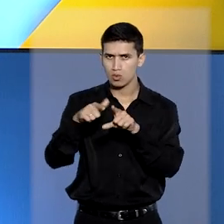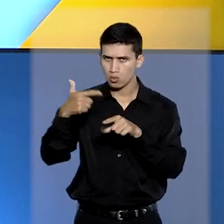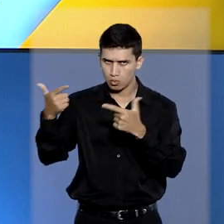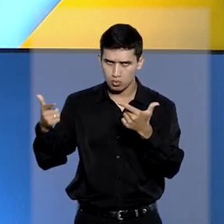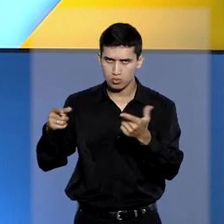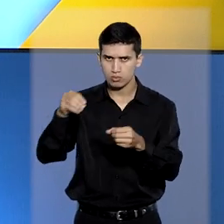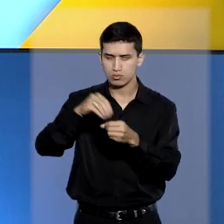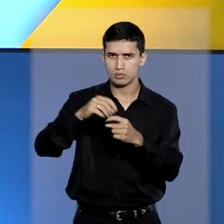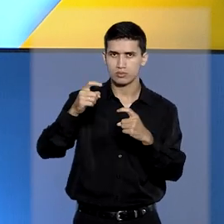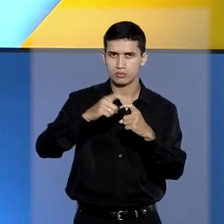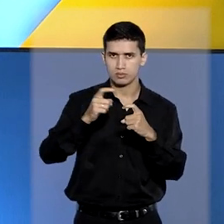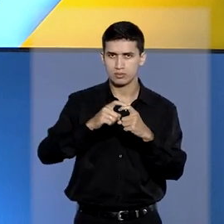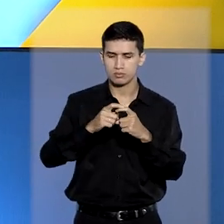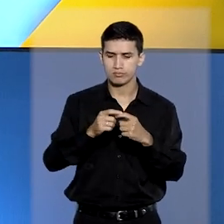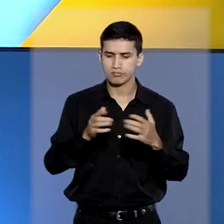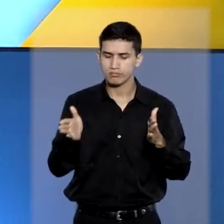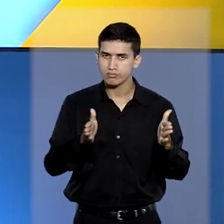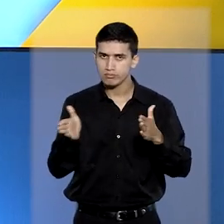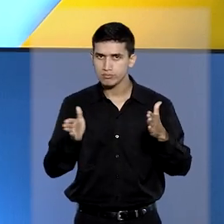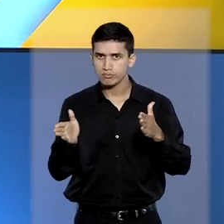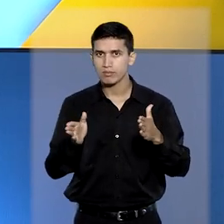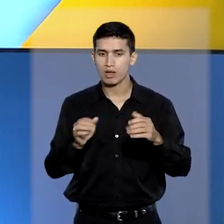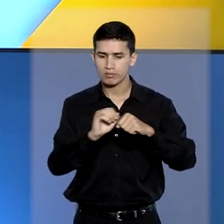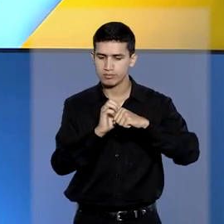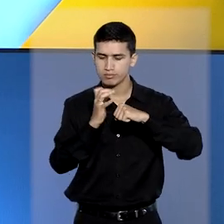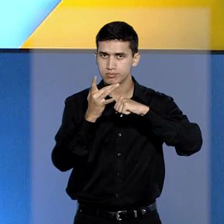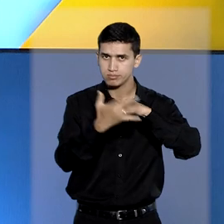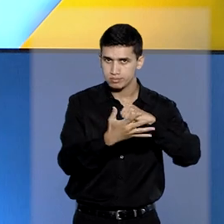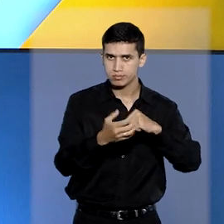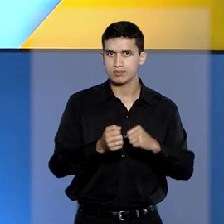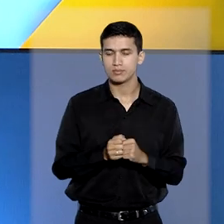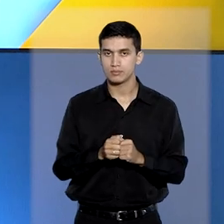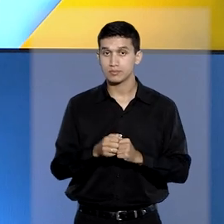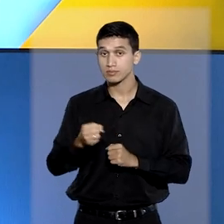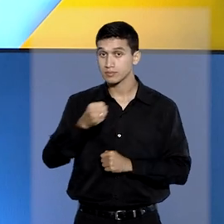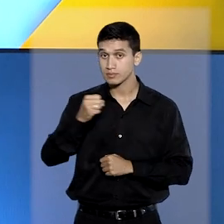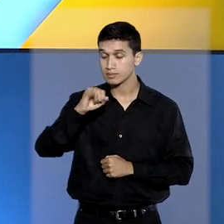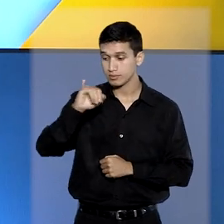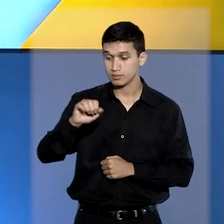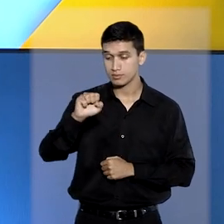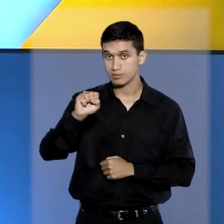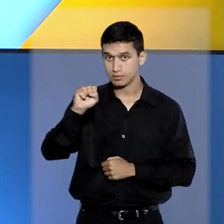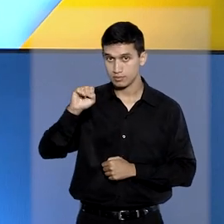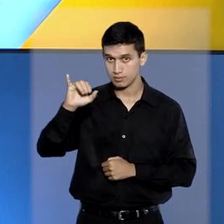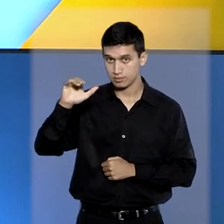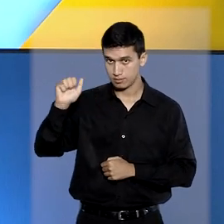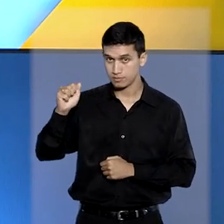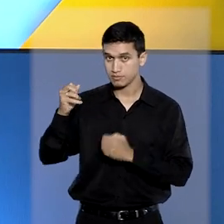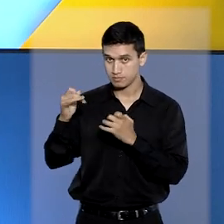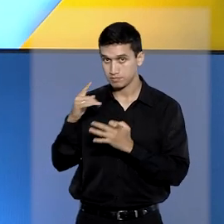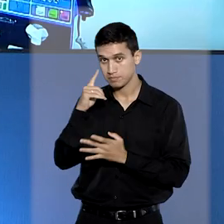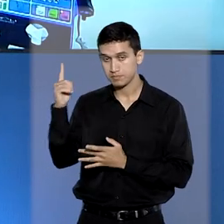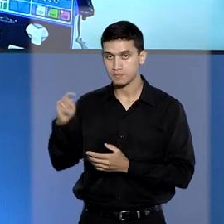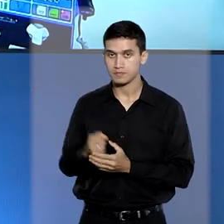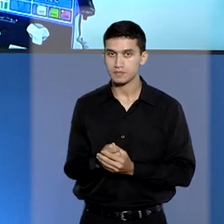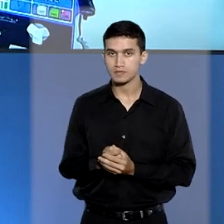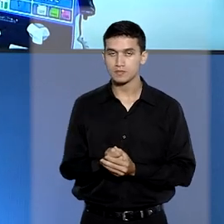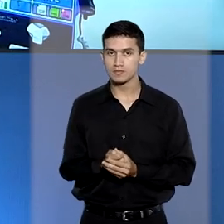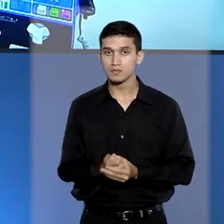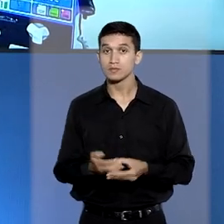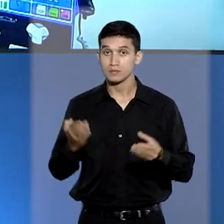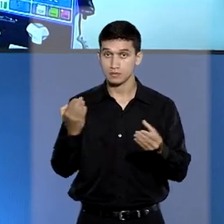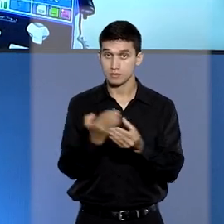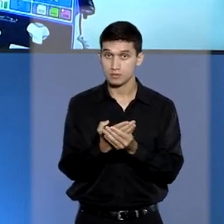médicos durante a pandemia da Covid-19. A repórter Jéssica Castro tem os detalhes. O